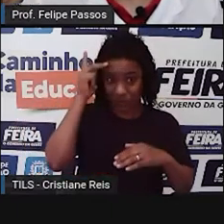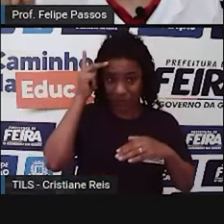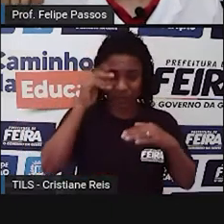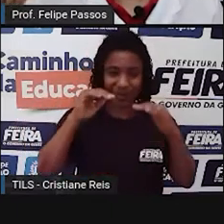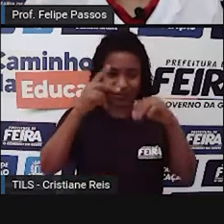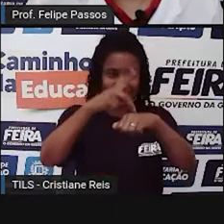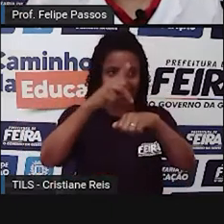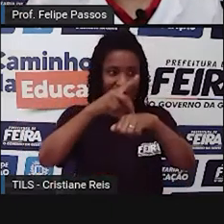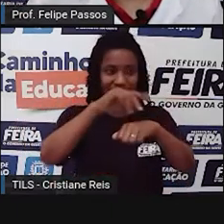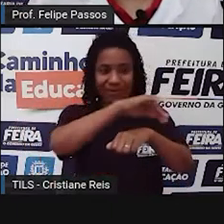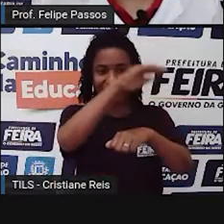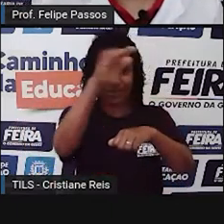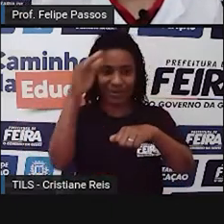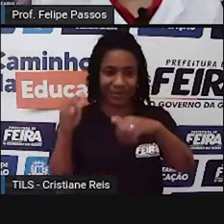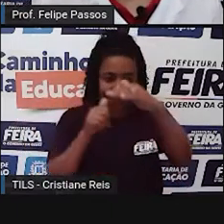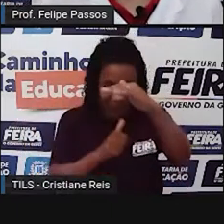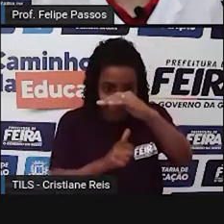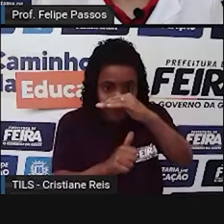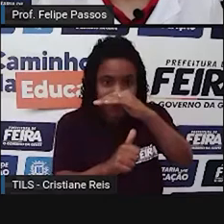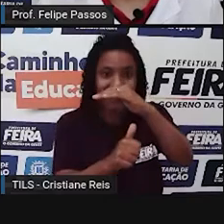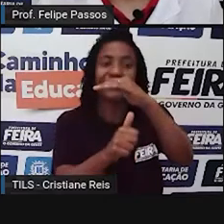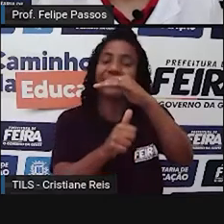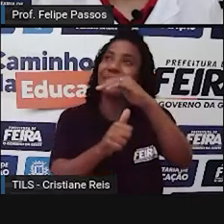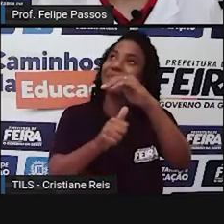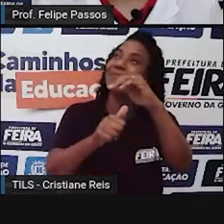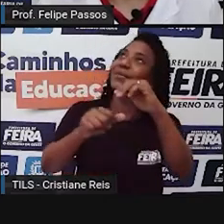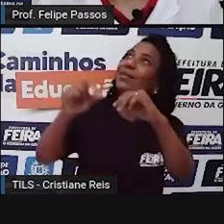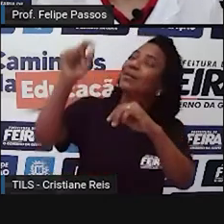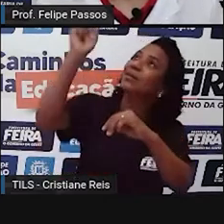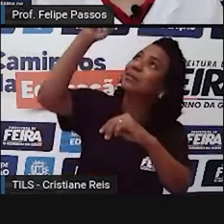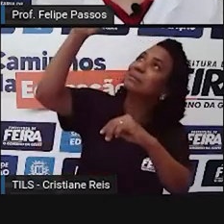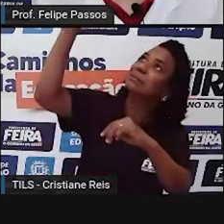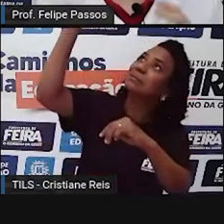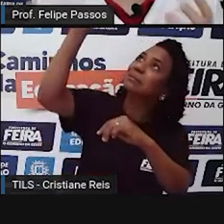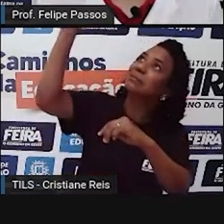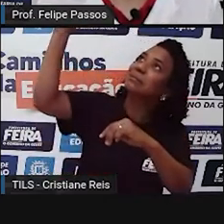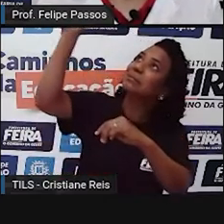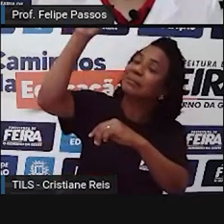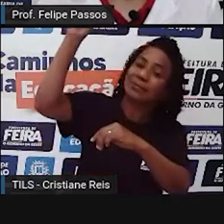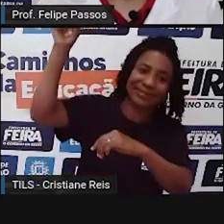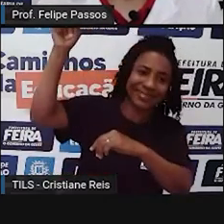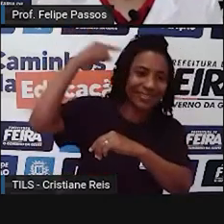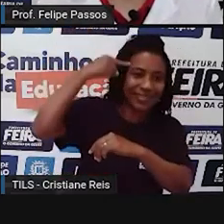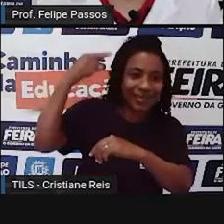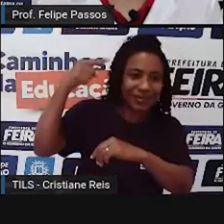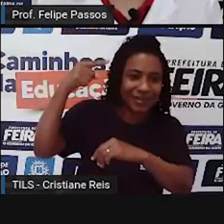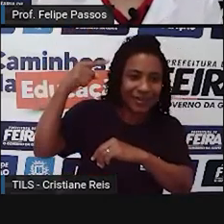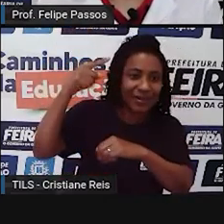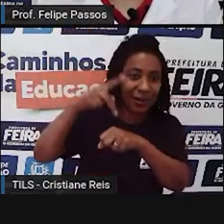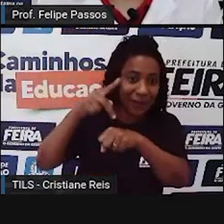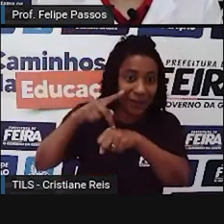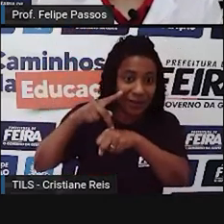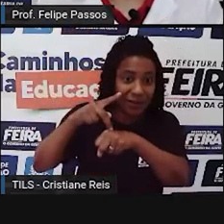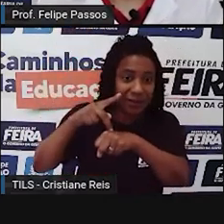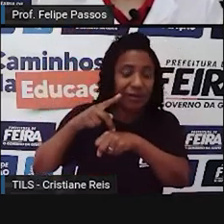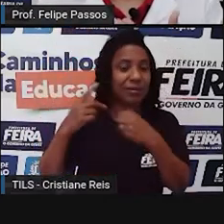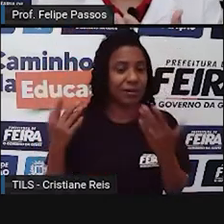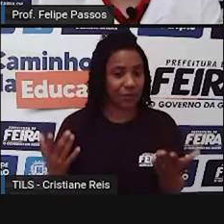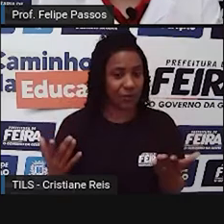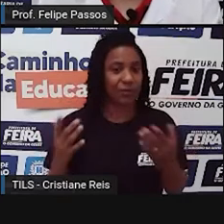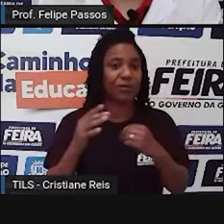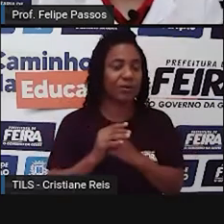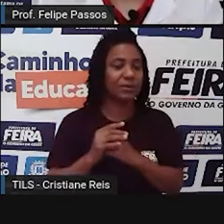usando uma pedra já era uma ferramenta. A gente aprimorou essa ferramenta com a tecnologia, que a tecnologia é o quê?